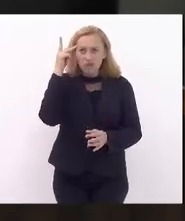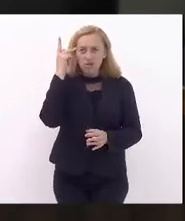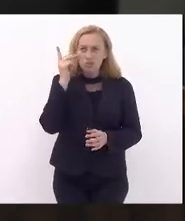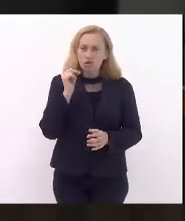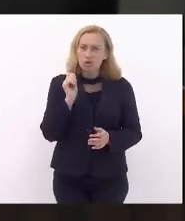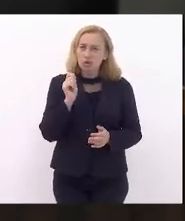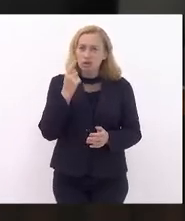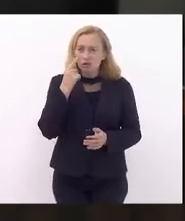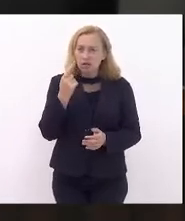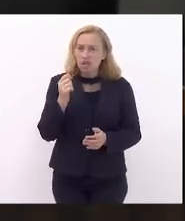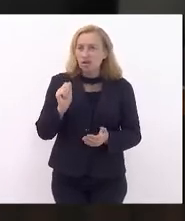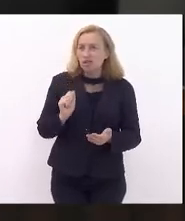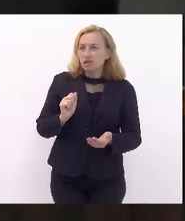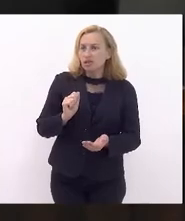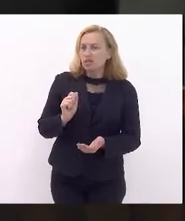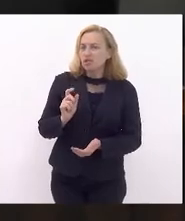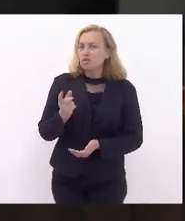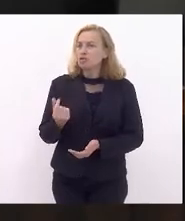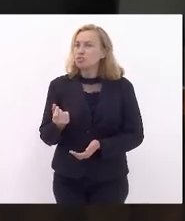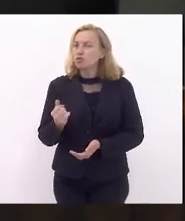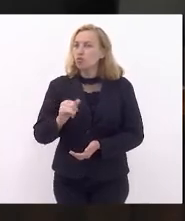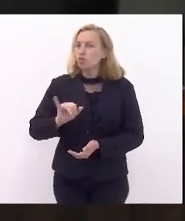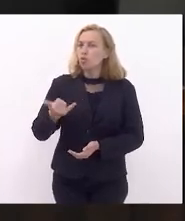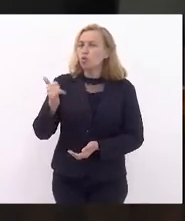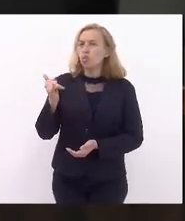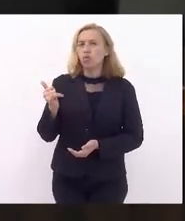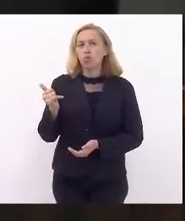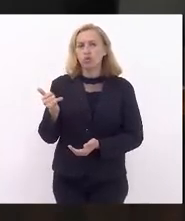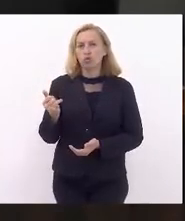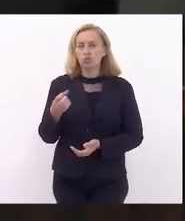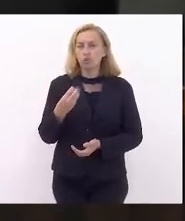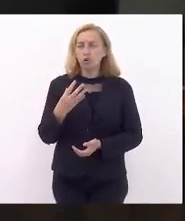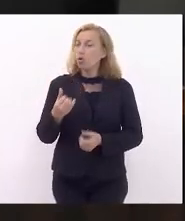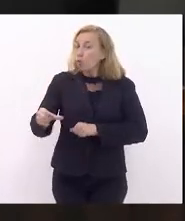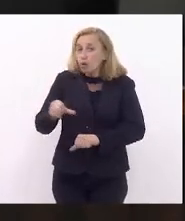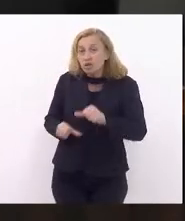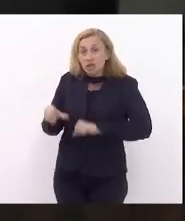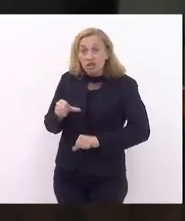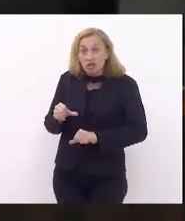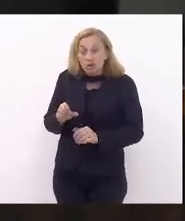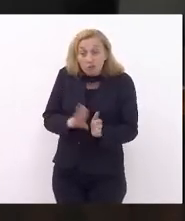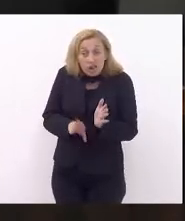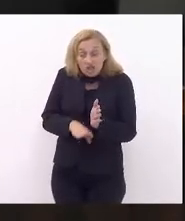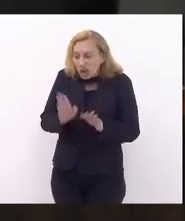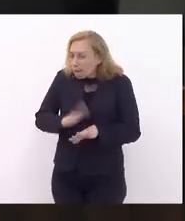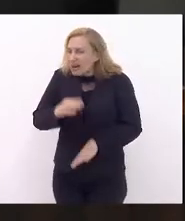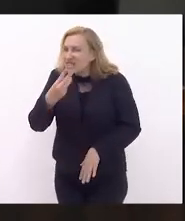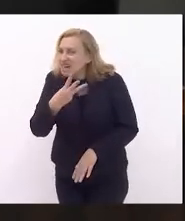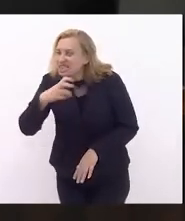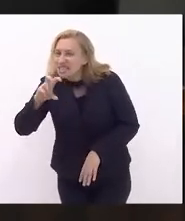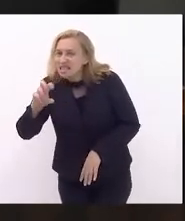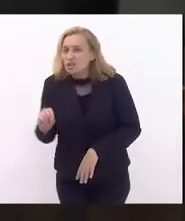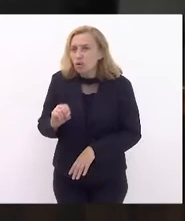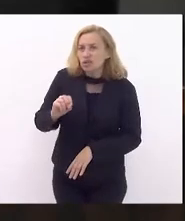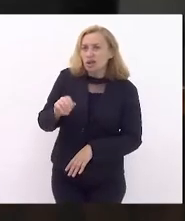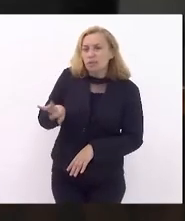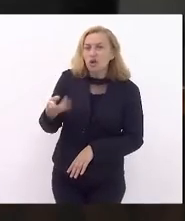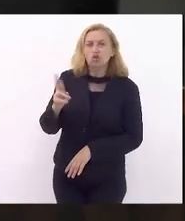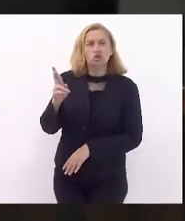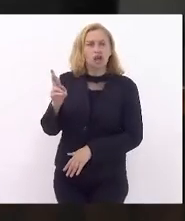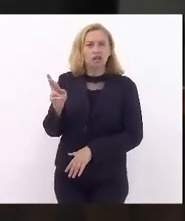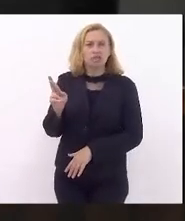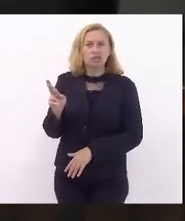taxas de juros atraentes. É o contrário, nós vamos gastar mais de R$ 350 bilhões